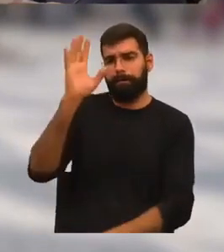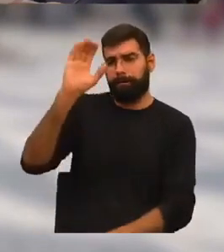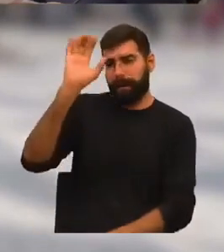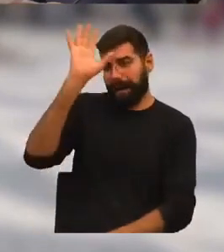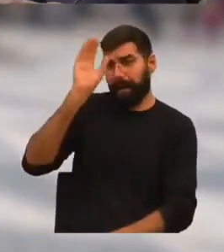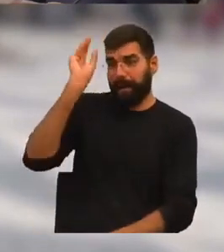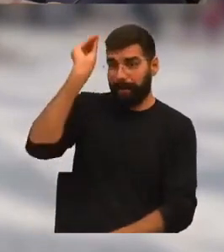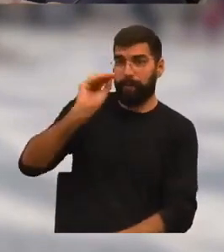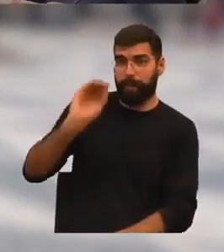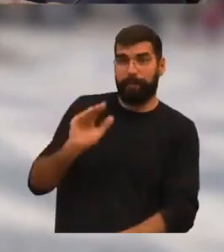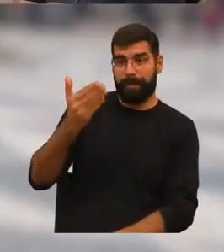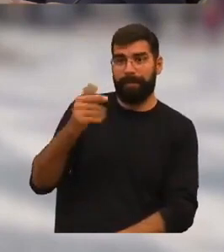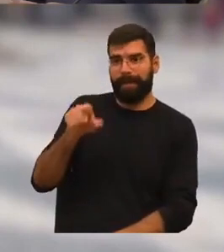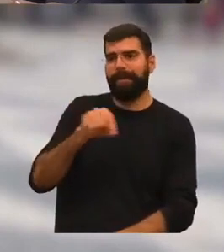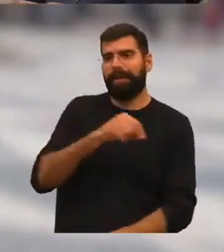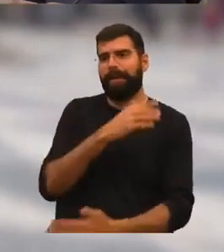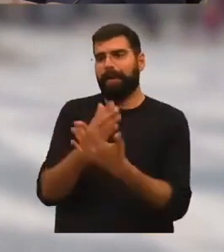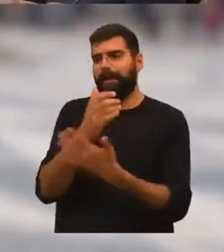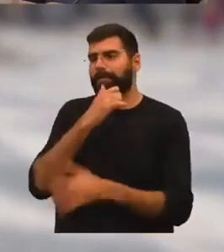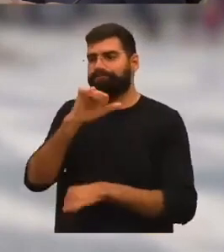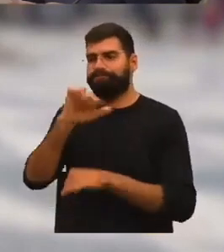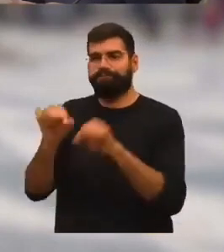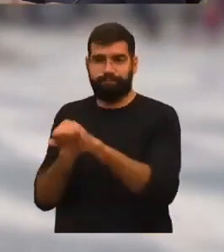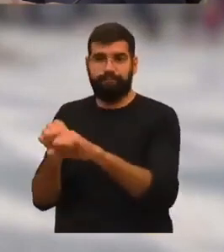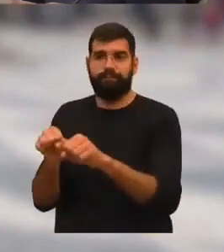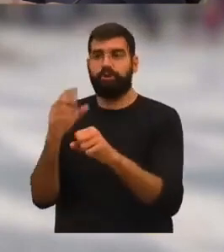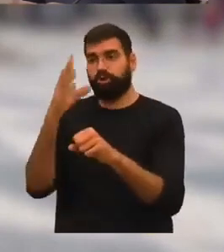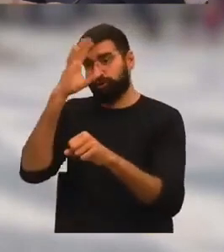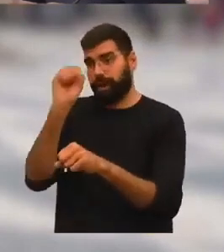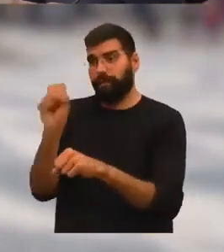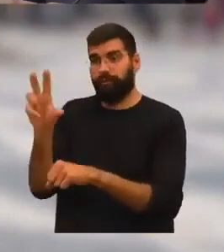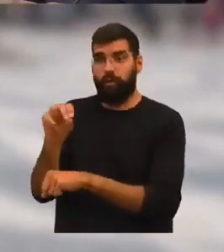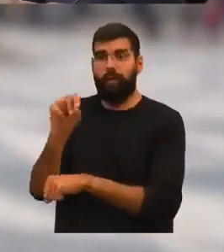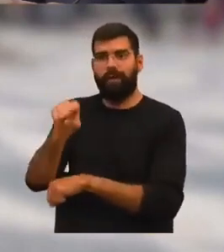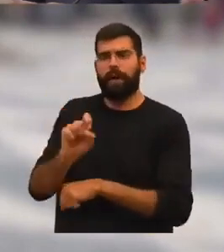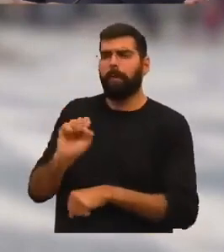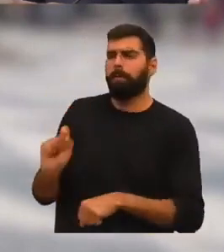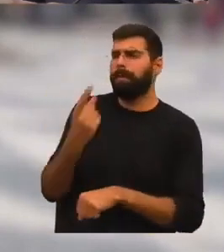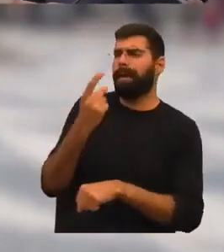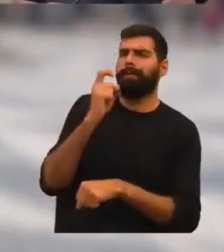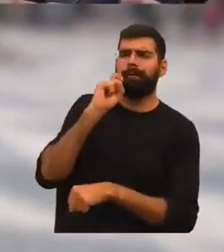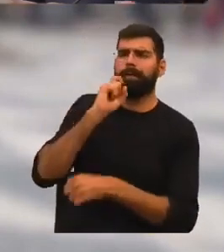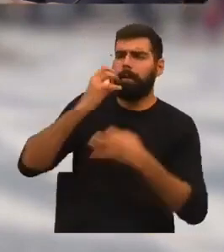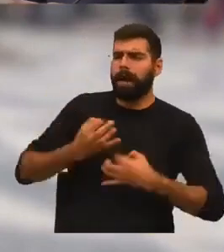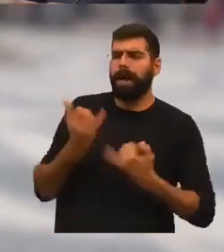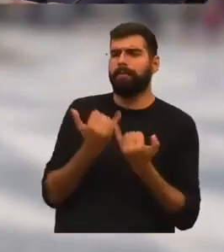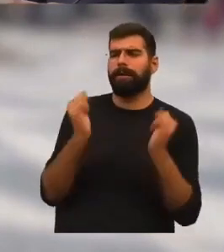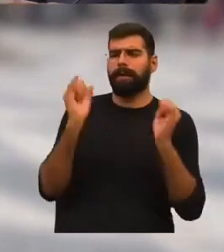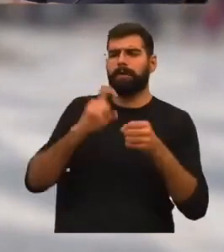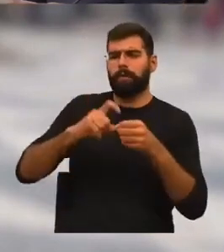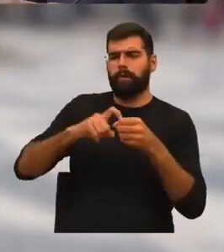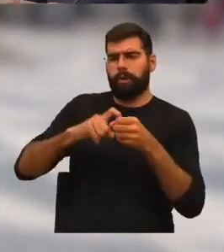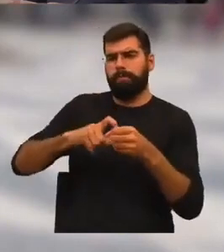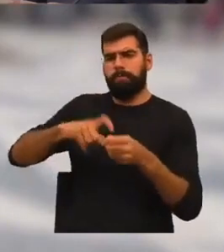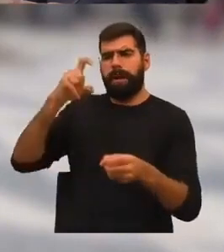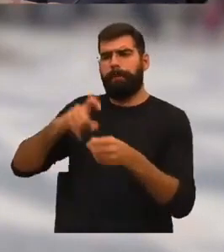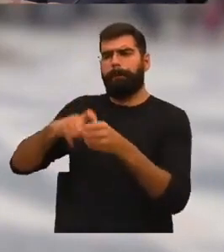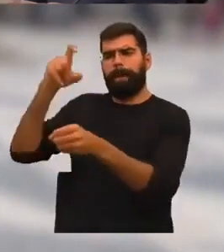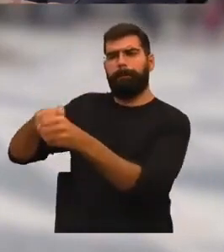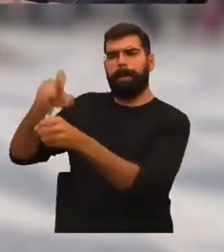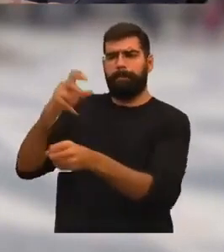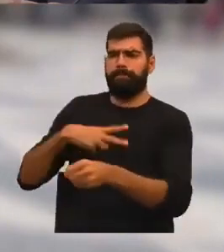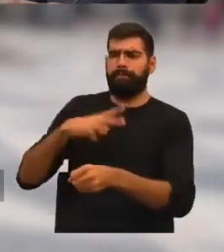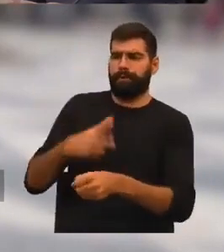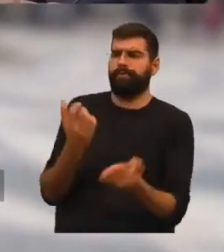até à implantação do regime ditatorial do Estado Novo, terá sido um dos primeiros a defender abertamente a independência das colónias portuguesas e a